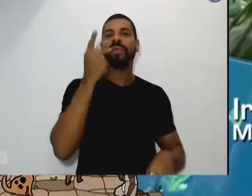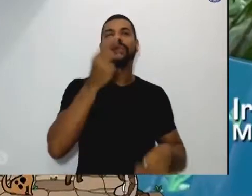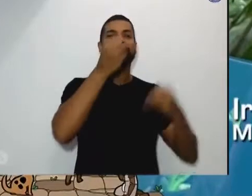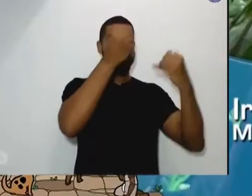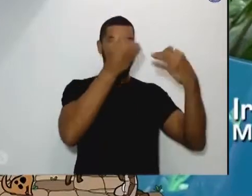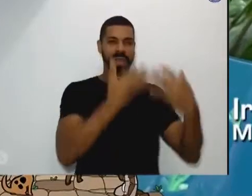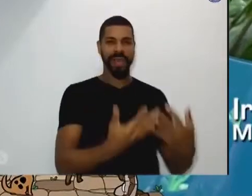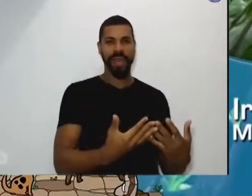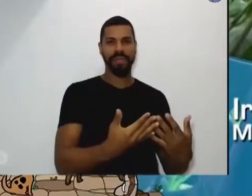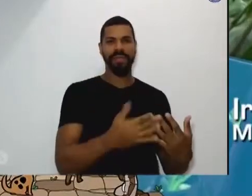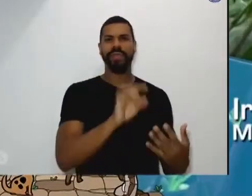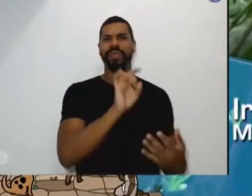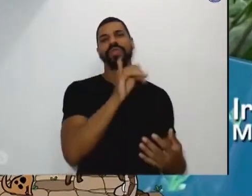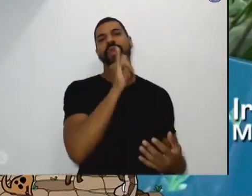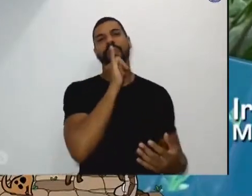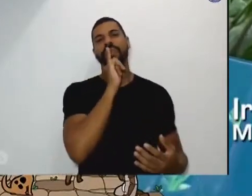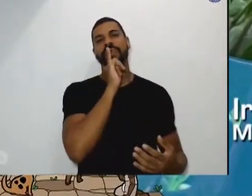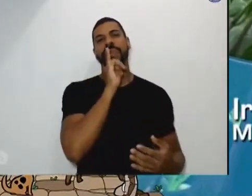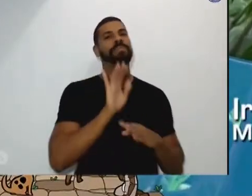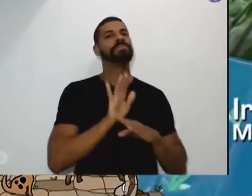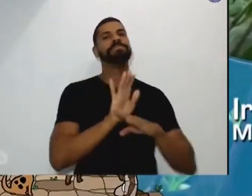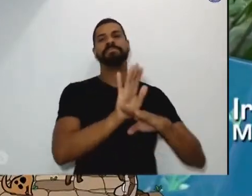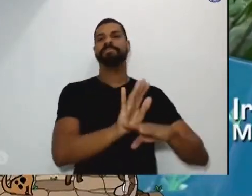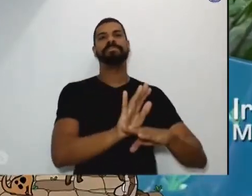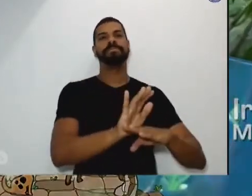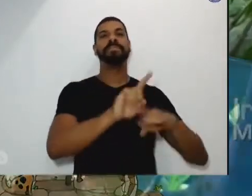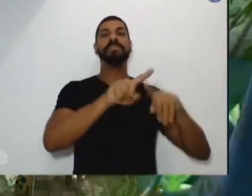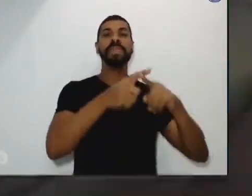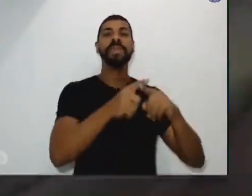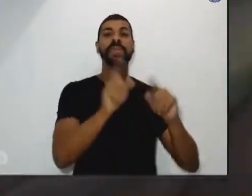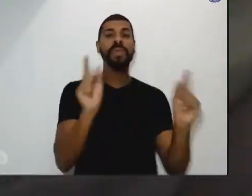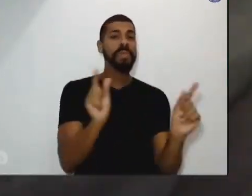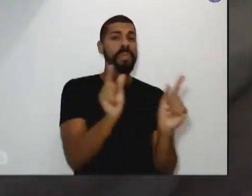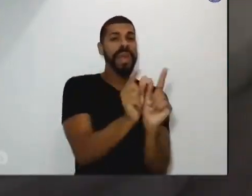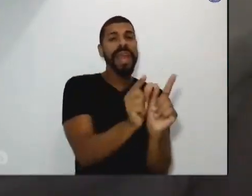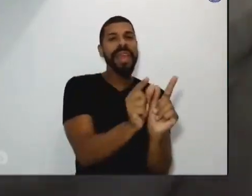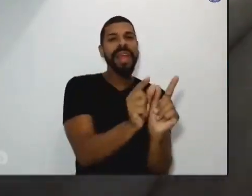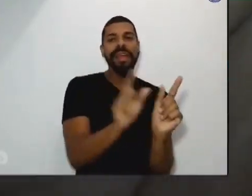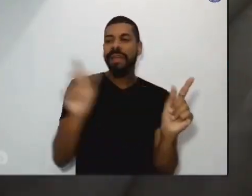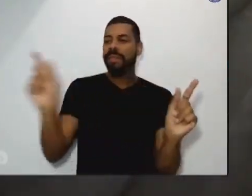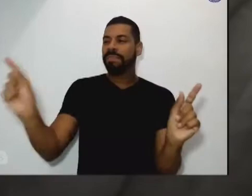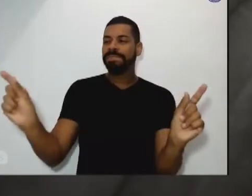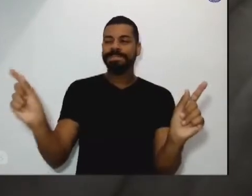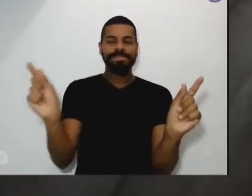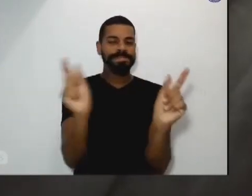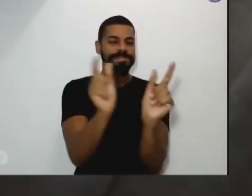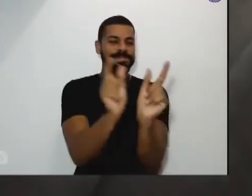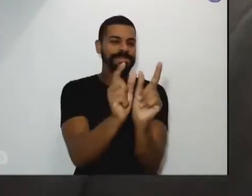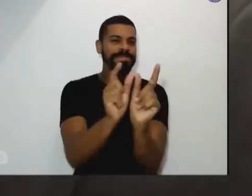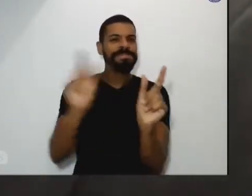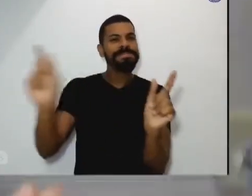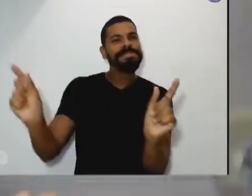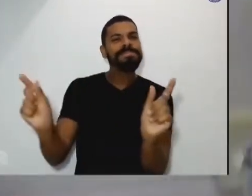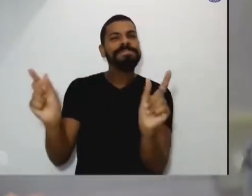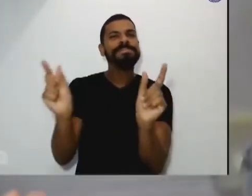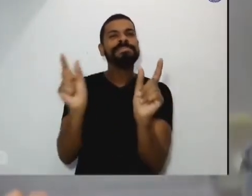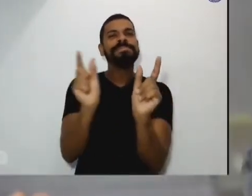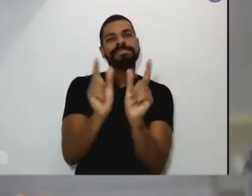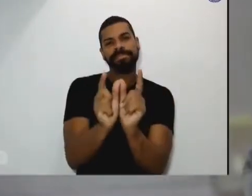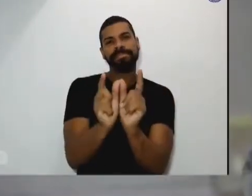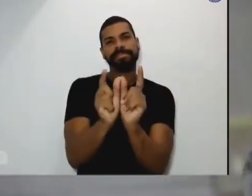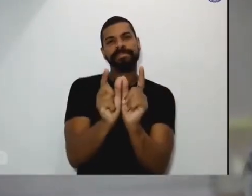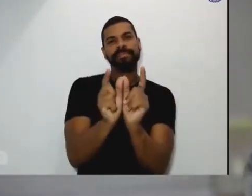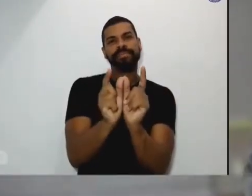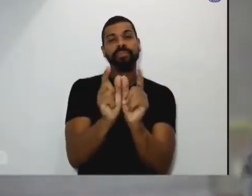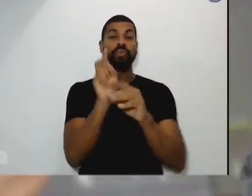não é grande gesto que você faz, são os pequenos gestos. Esses gestos, eles são concretizados com cuidado de